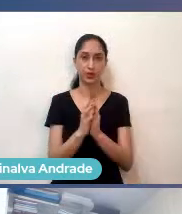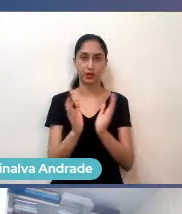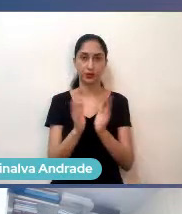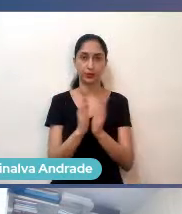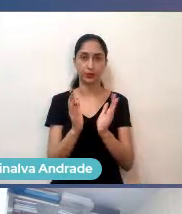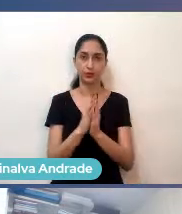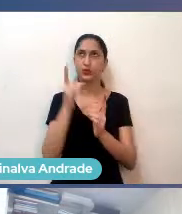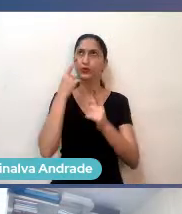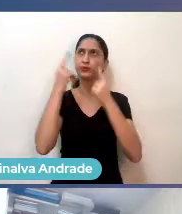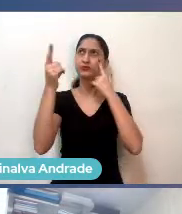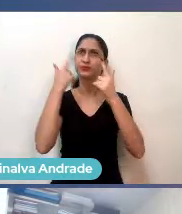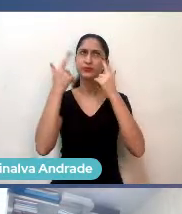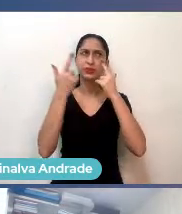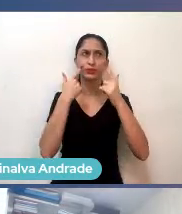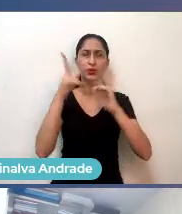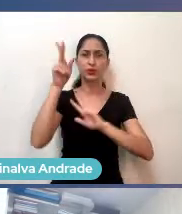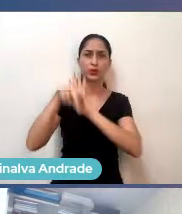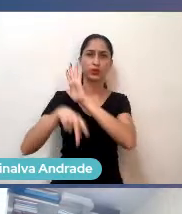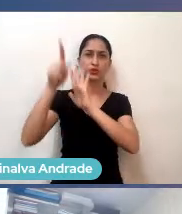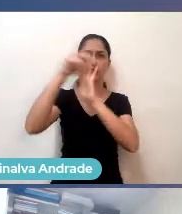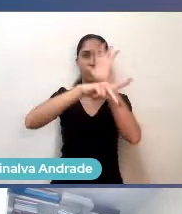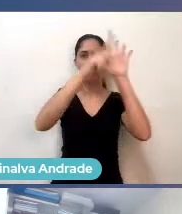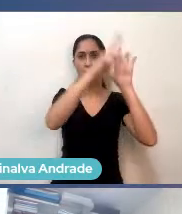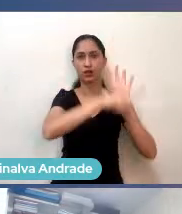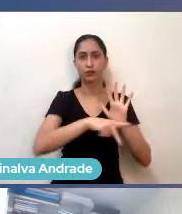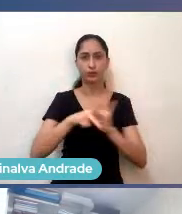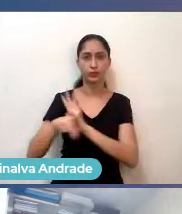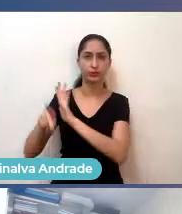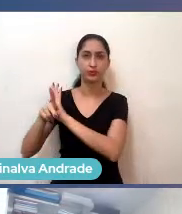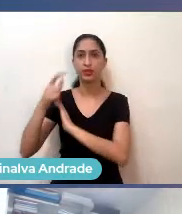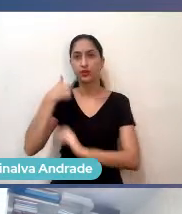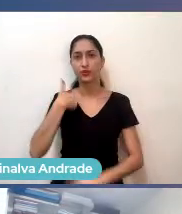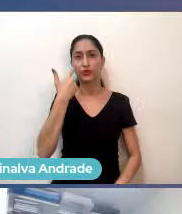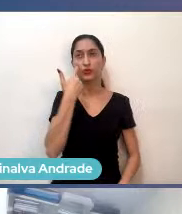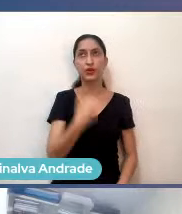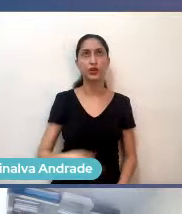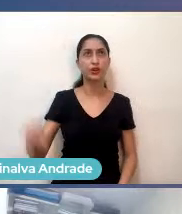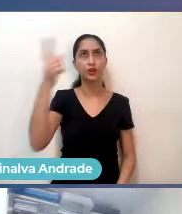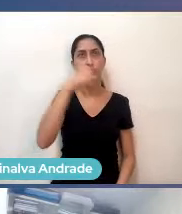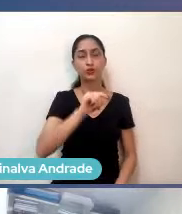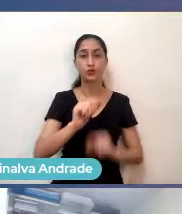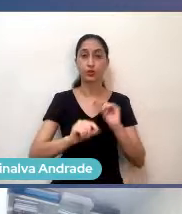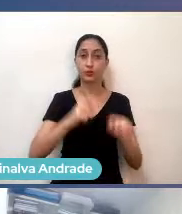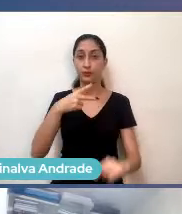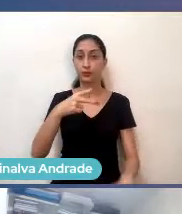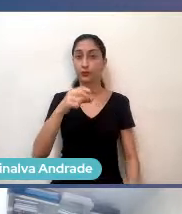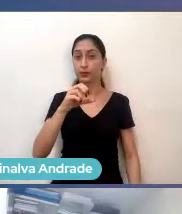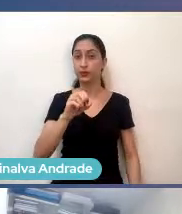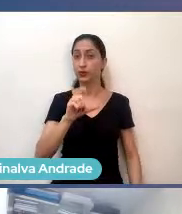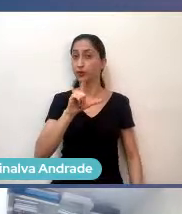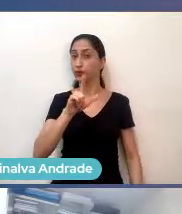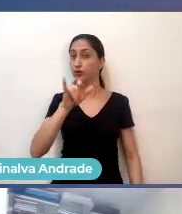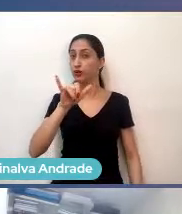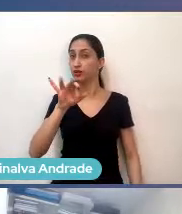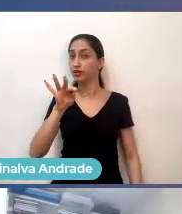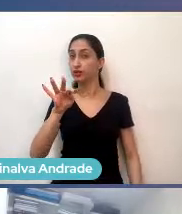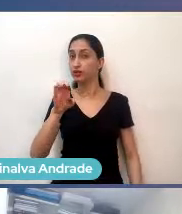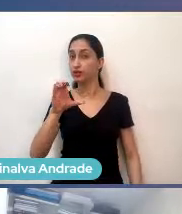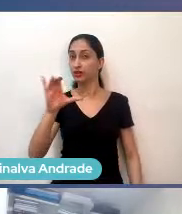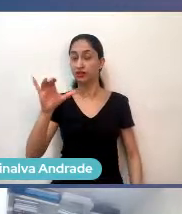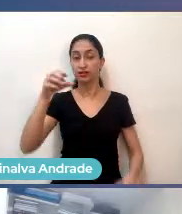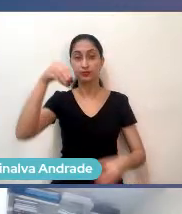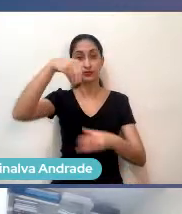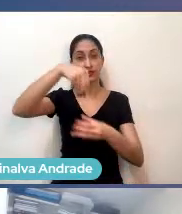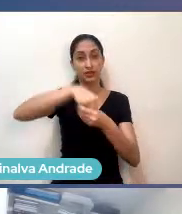programas existentes de pré-incubação, se observa-se que a Politec, que fica dentro da Universidade Federal, temos a